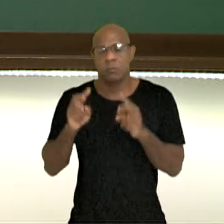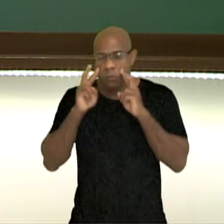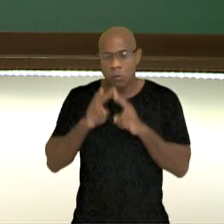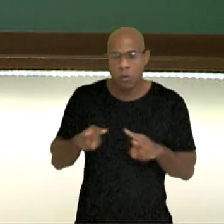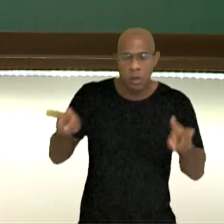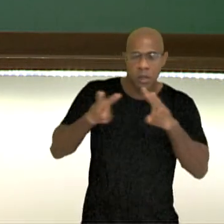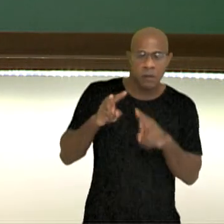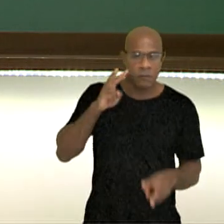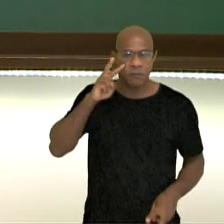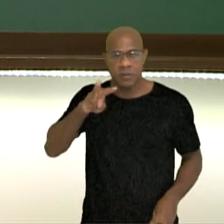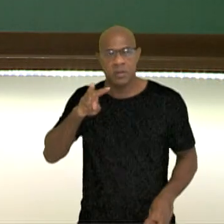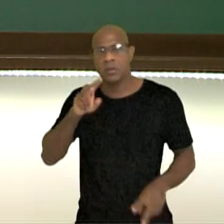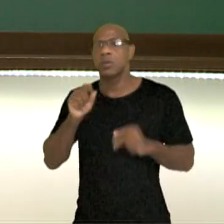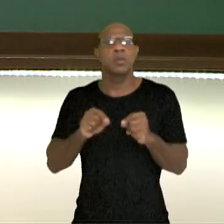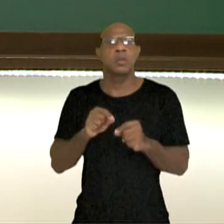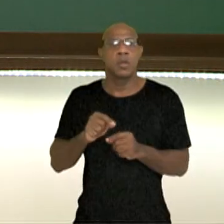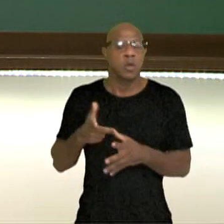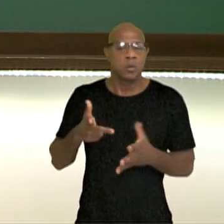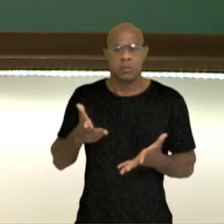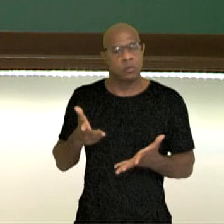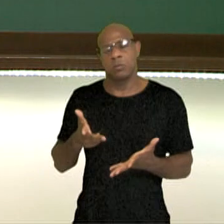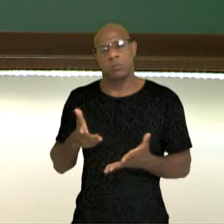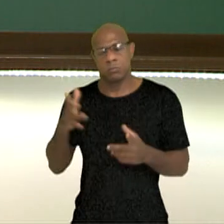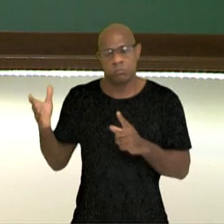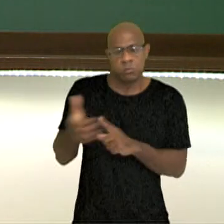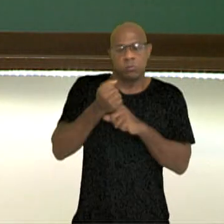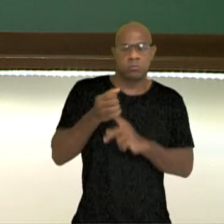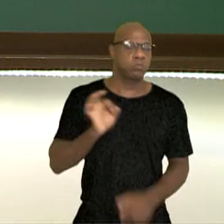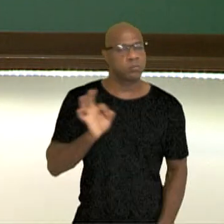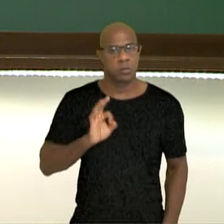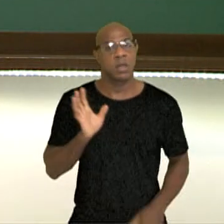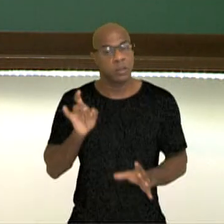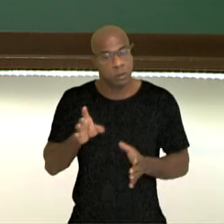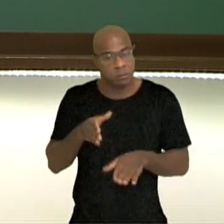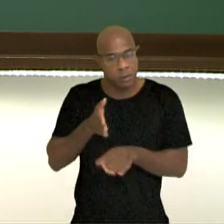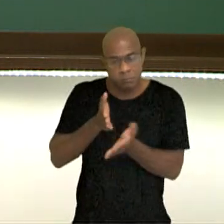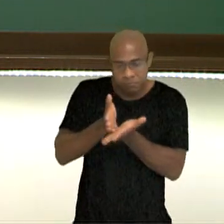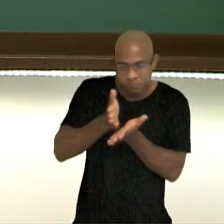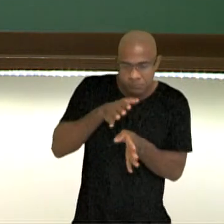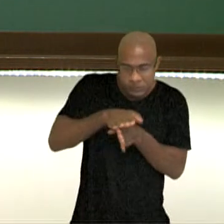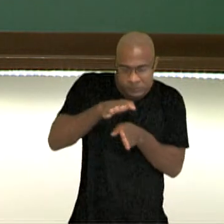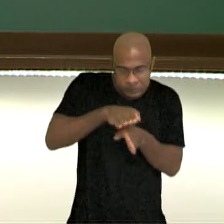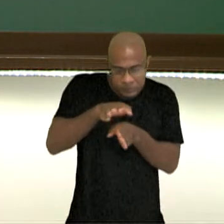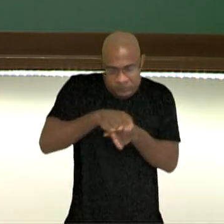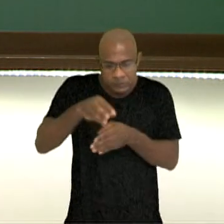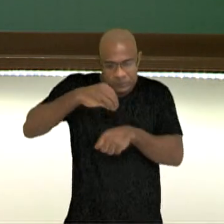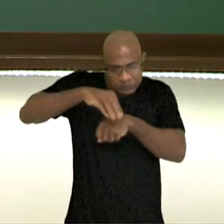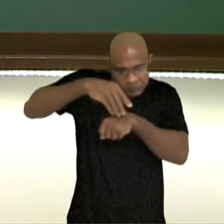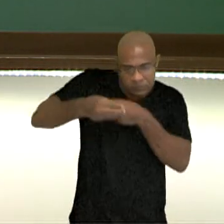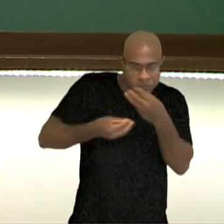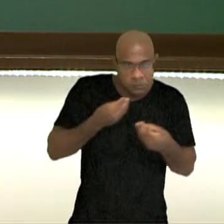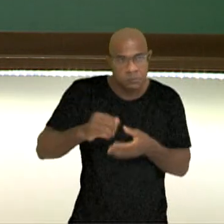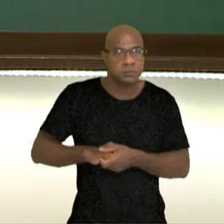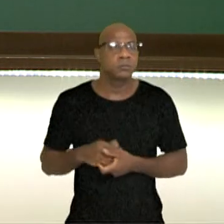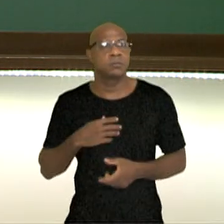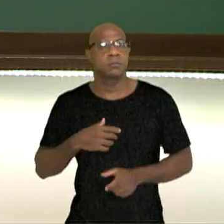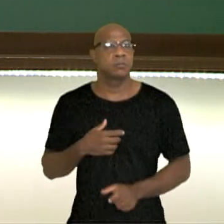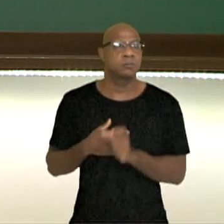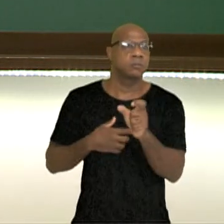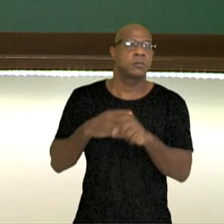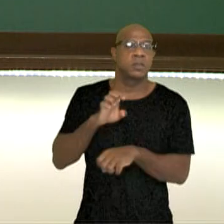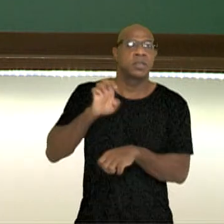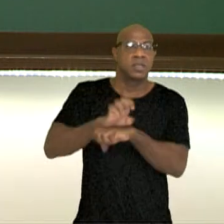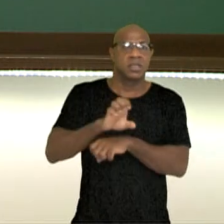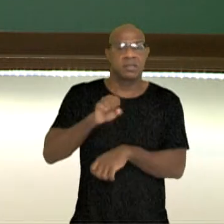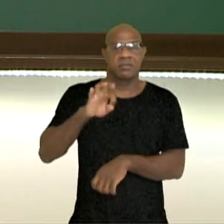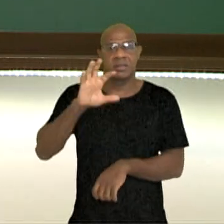maneira literal como um domínio e sim uma orientação indireta. Por isso que aparece a palavra Estado